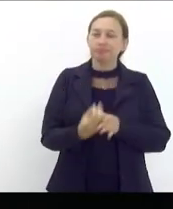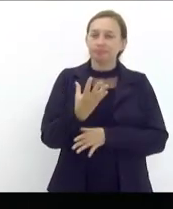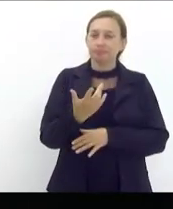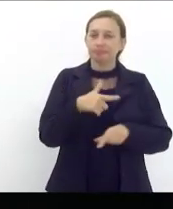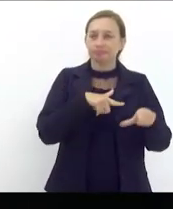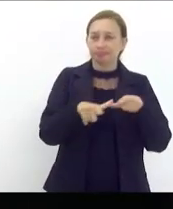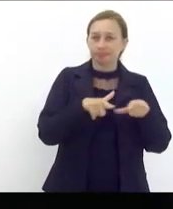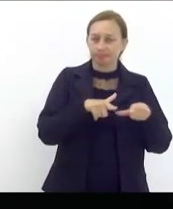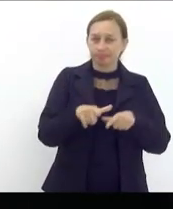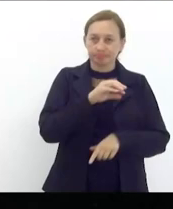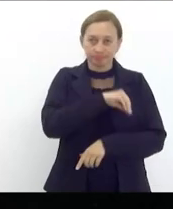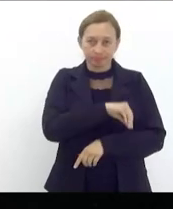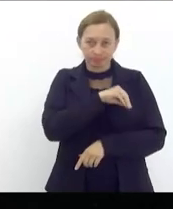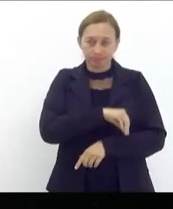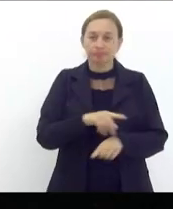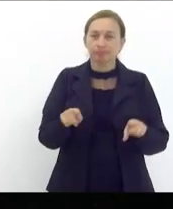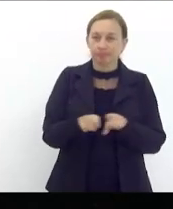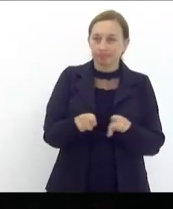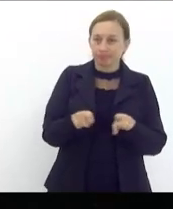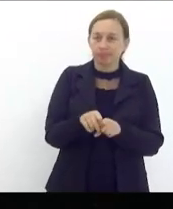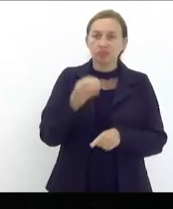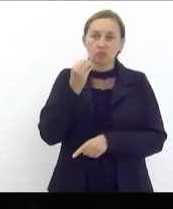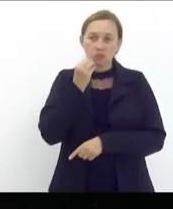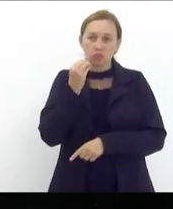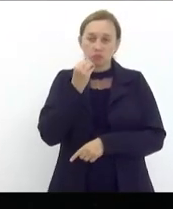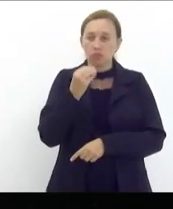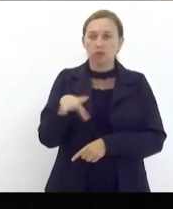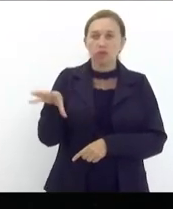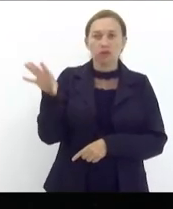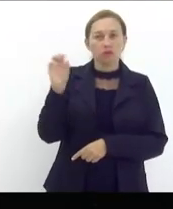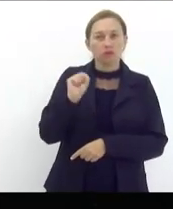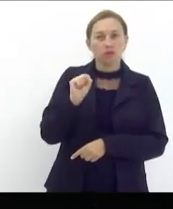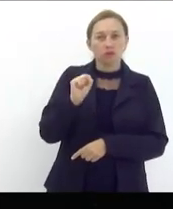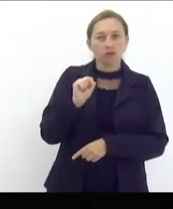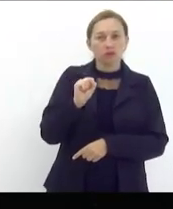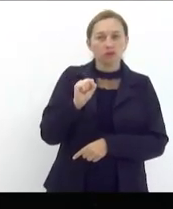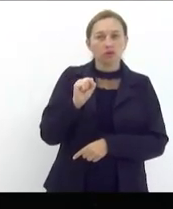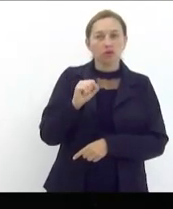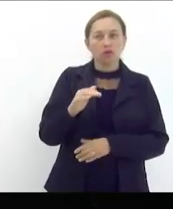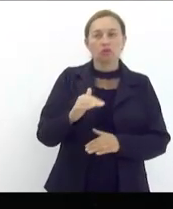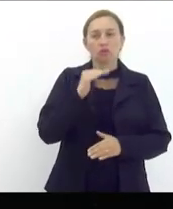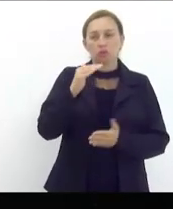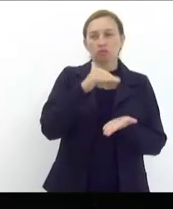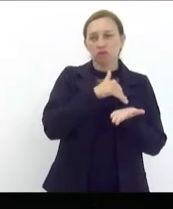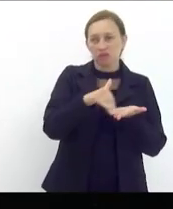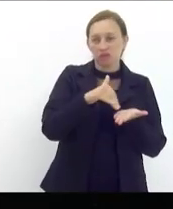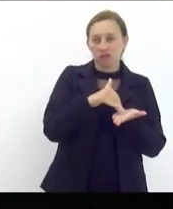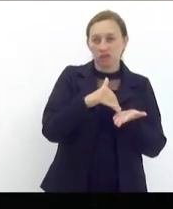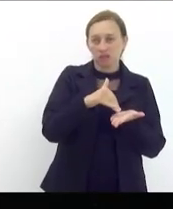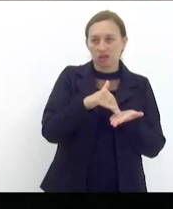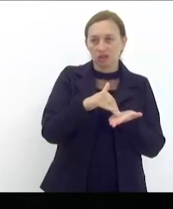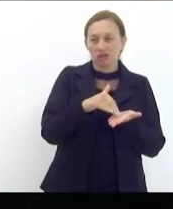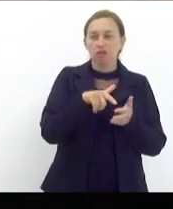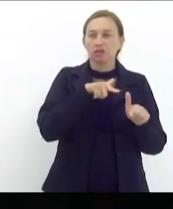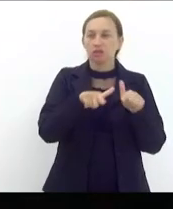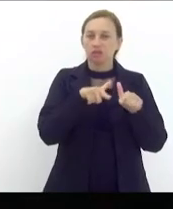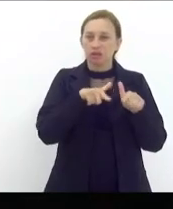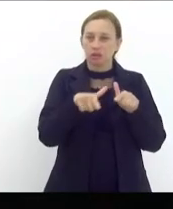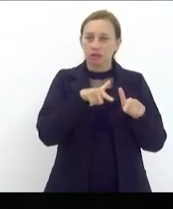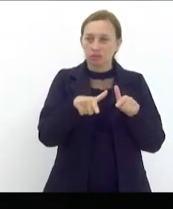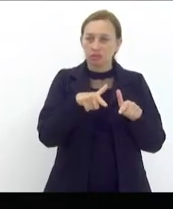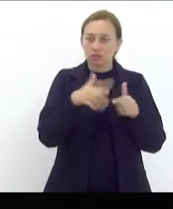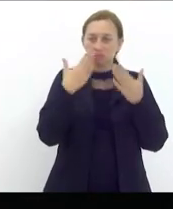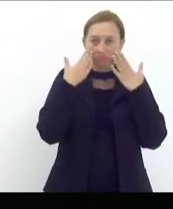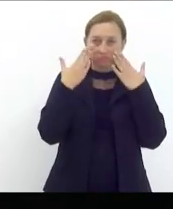emprego e renda nós também tivemos a oportunidade de ouvir ali o subsecretário da secretaria de trabalho que